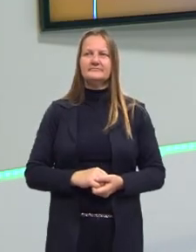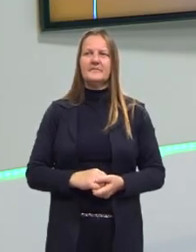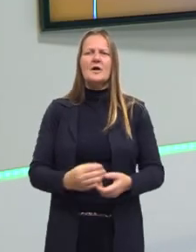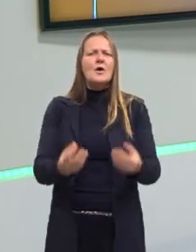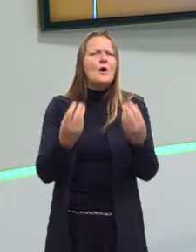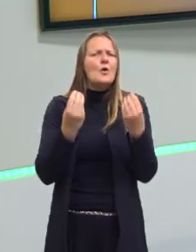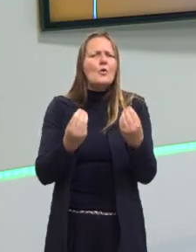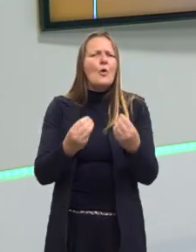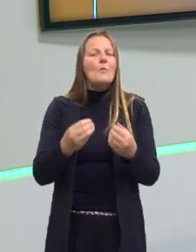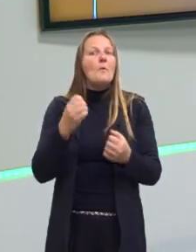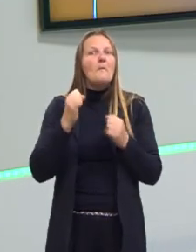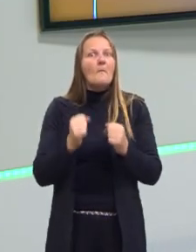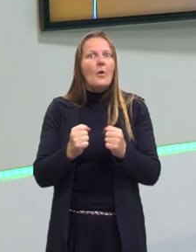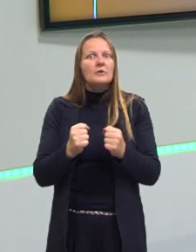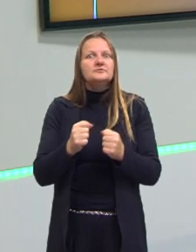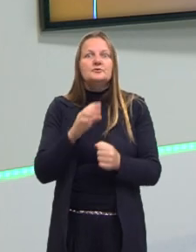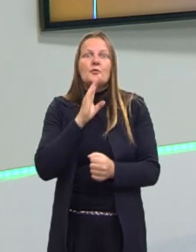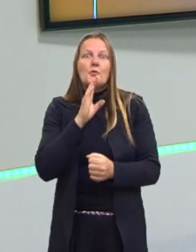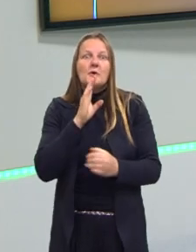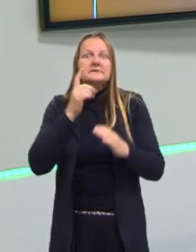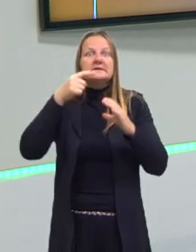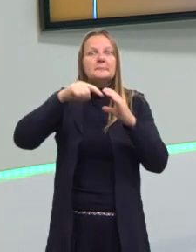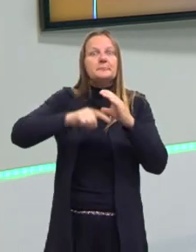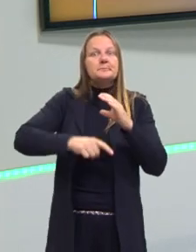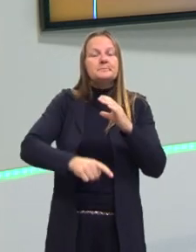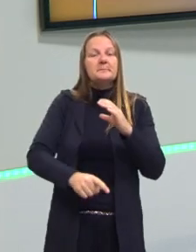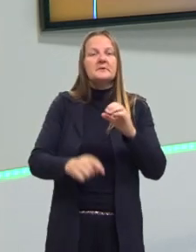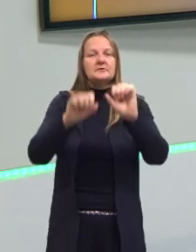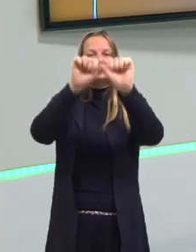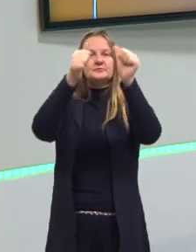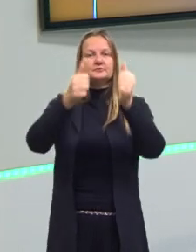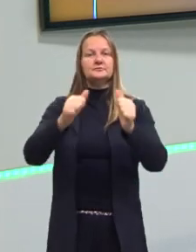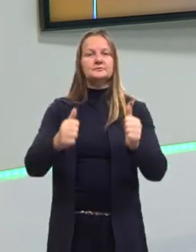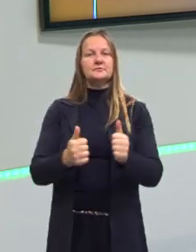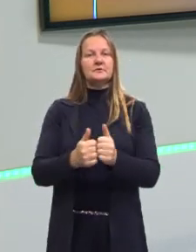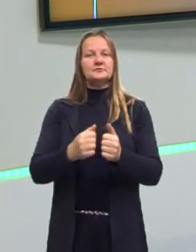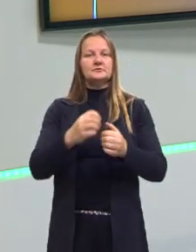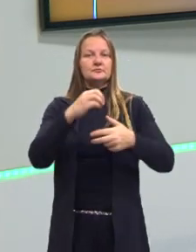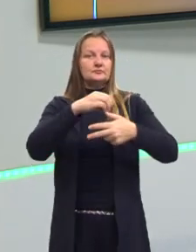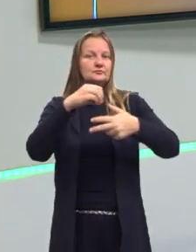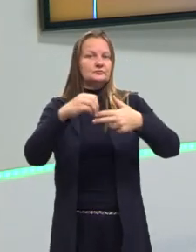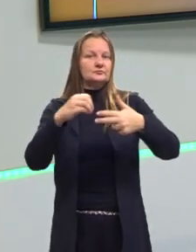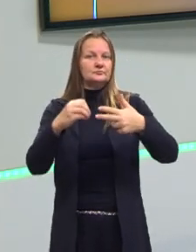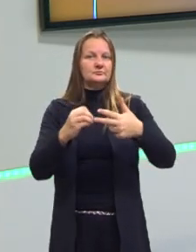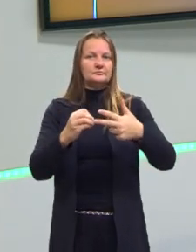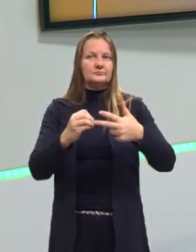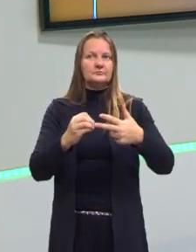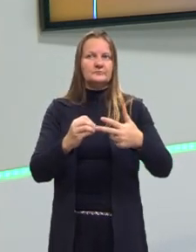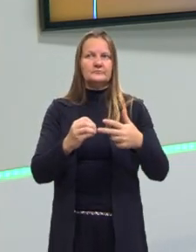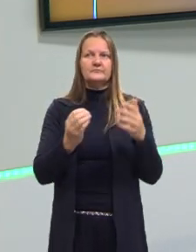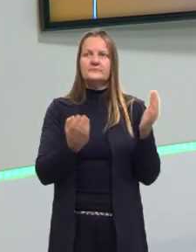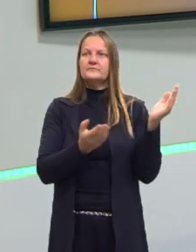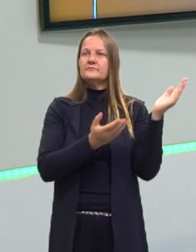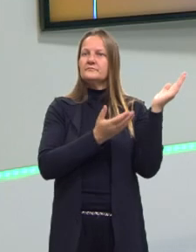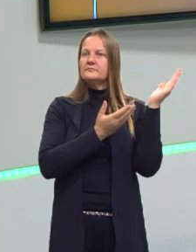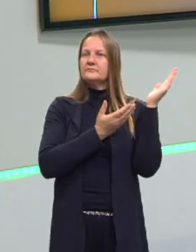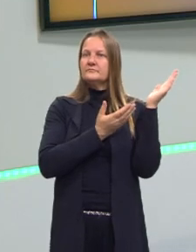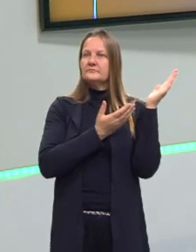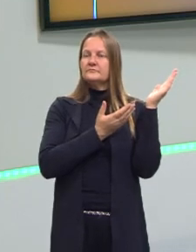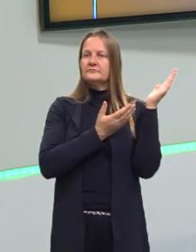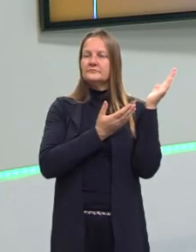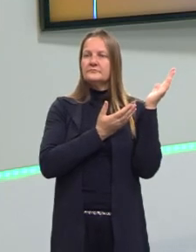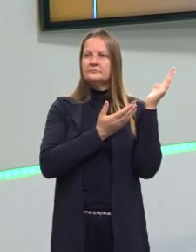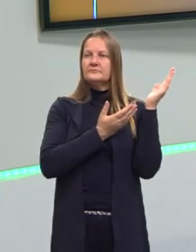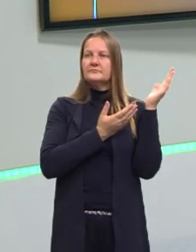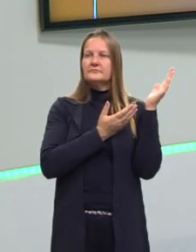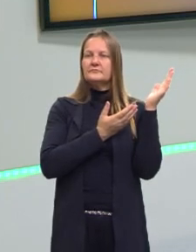que a gente pode interpretar as imagens quando a gente está falando aí em questões do Enem? Aqui eu vou dar um passo a passo para